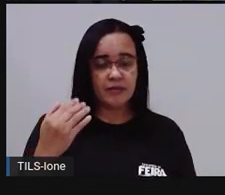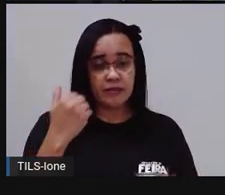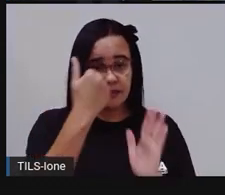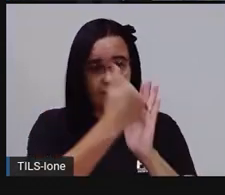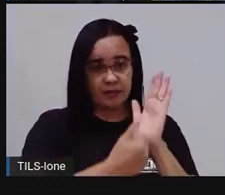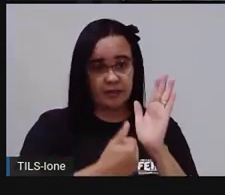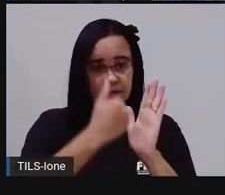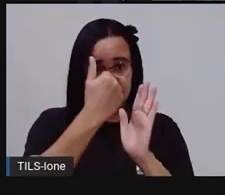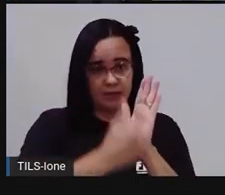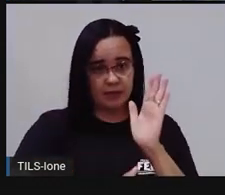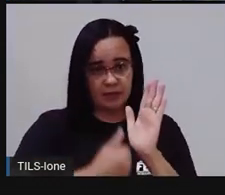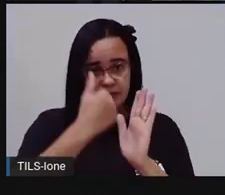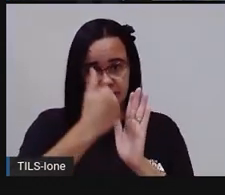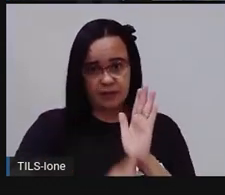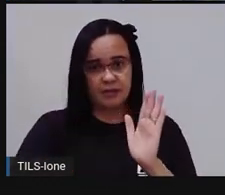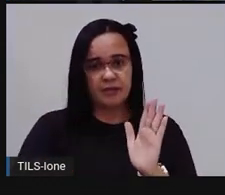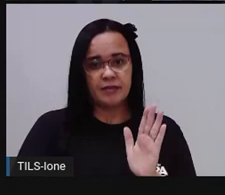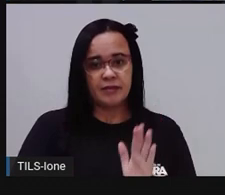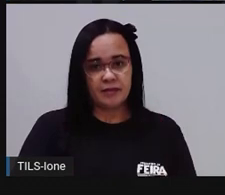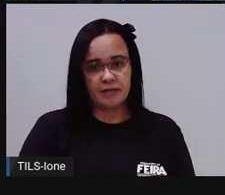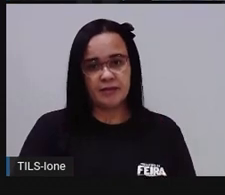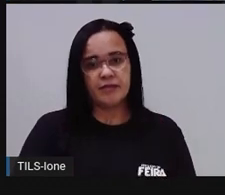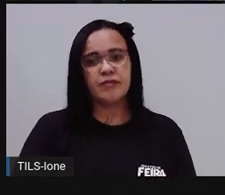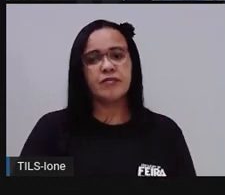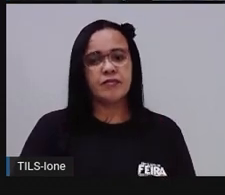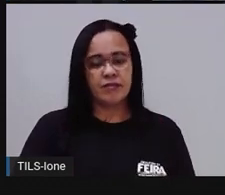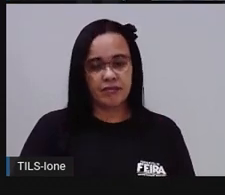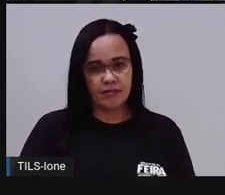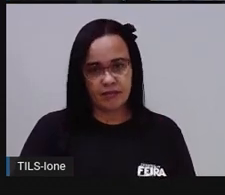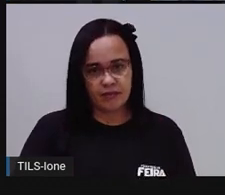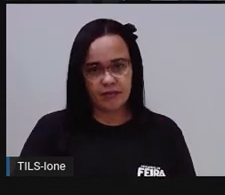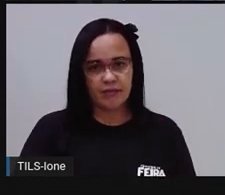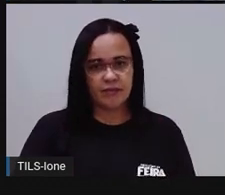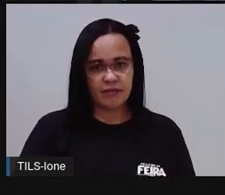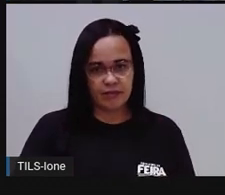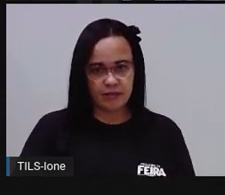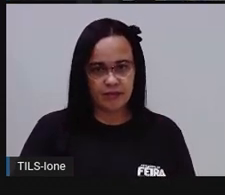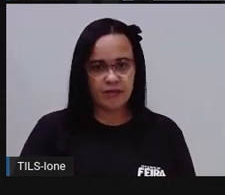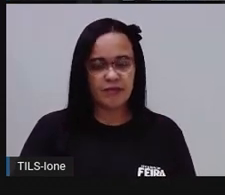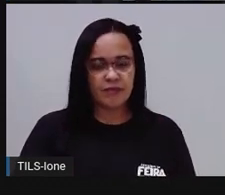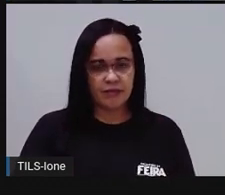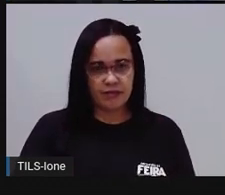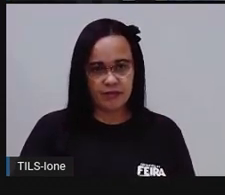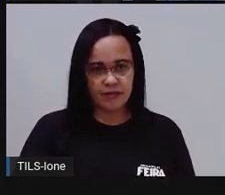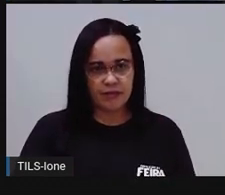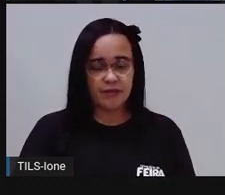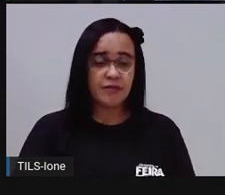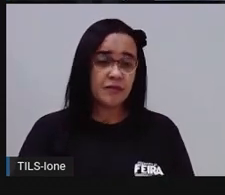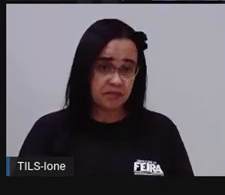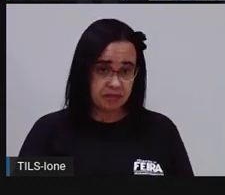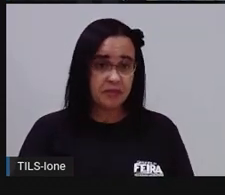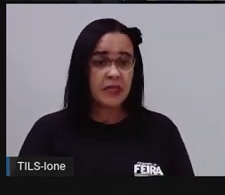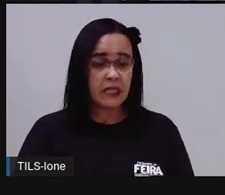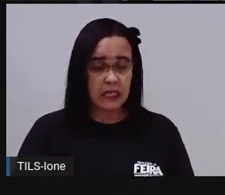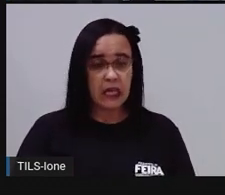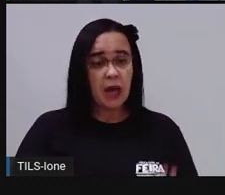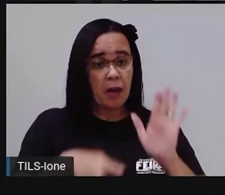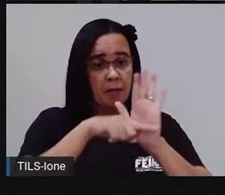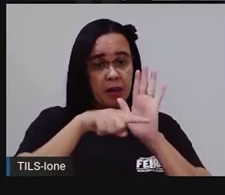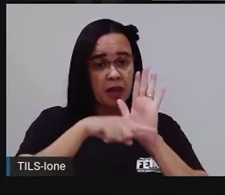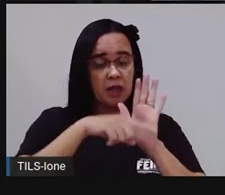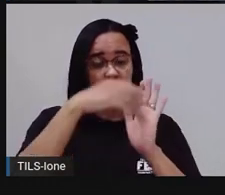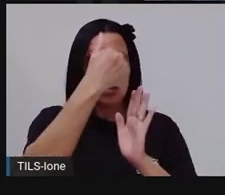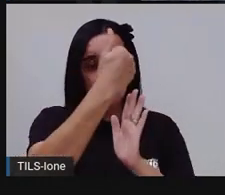1, 2, 3, 4. Então ele consumiu menos 4 metros